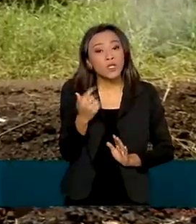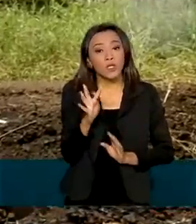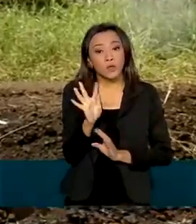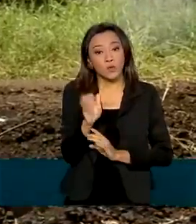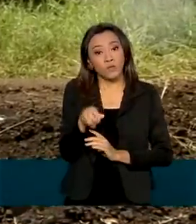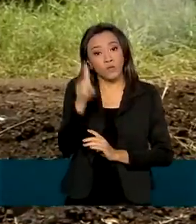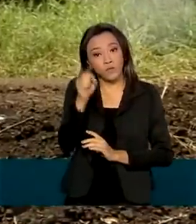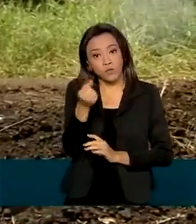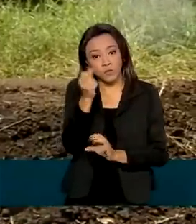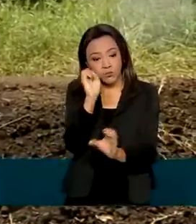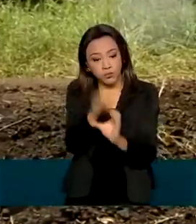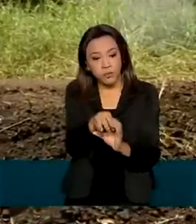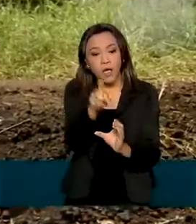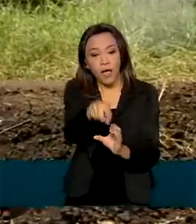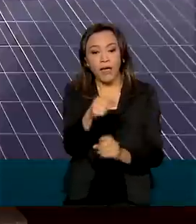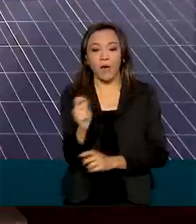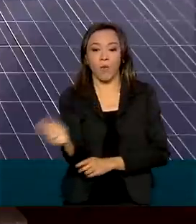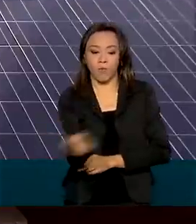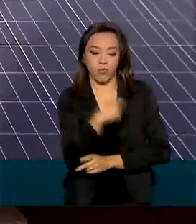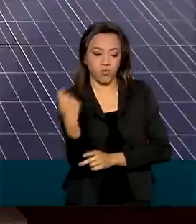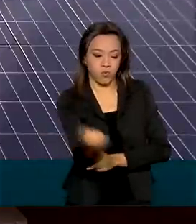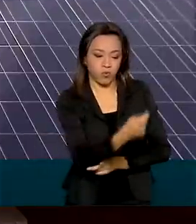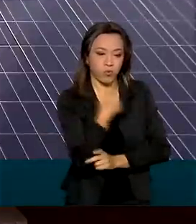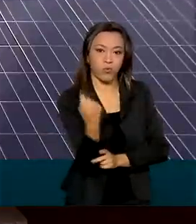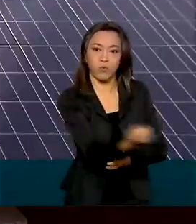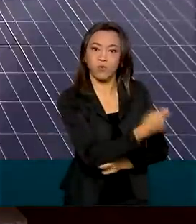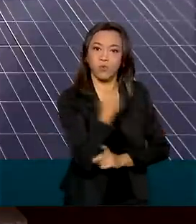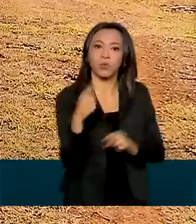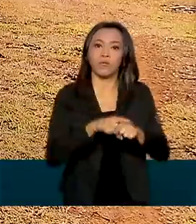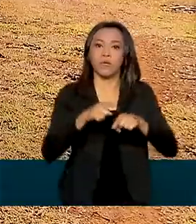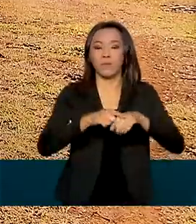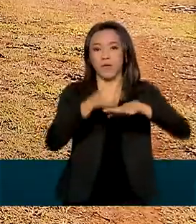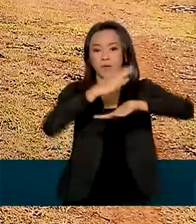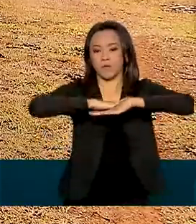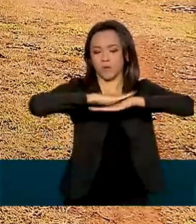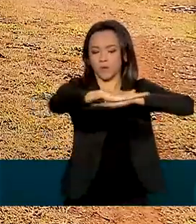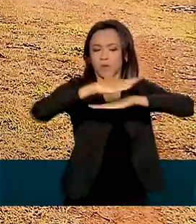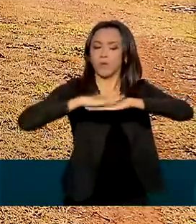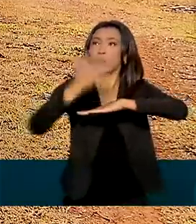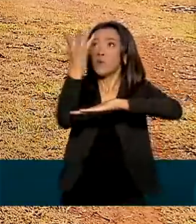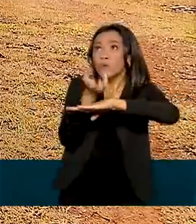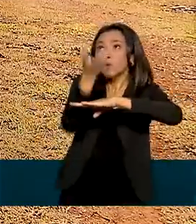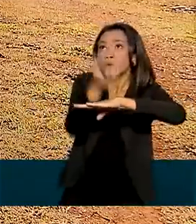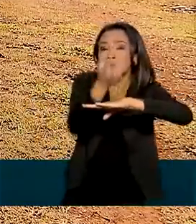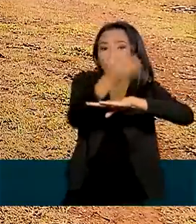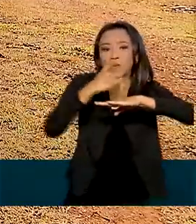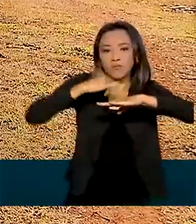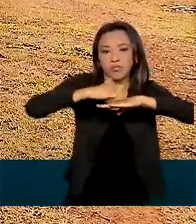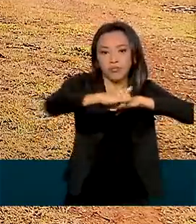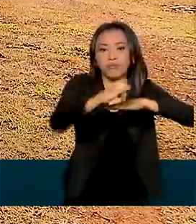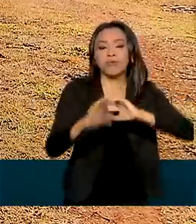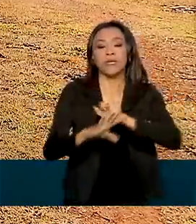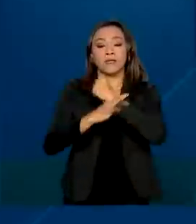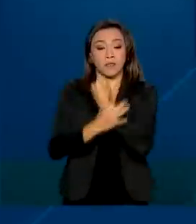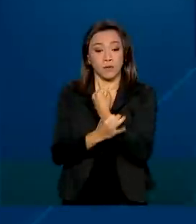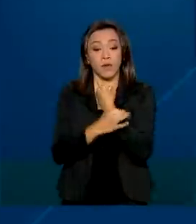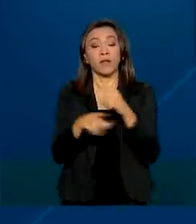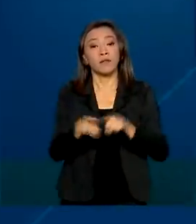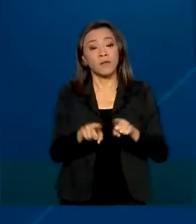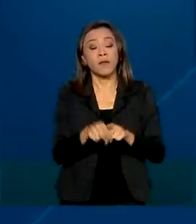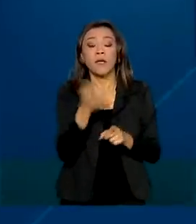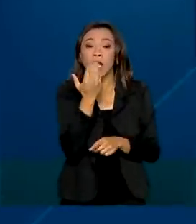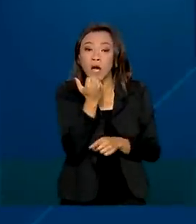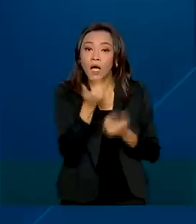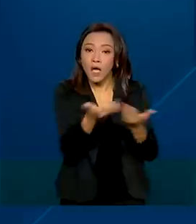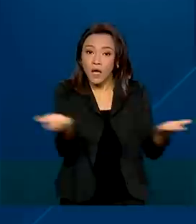se transformou em poço artesiano e energia solar para bombear água e garantir a alimentação do gado. A gente